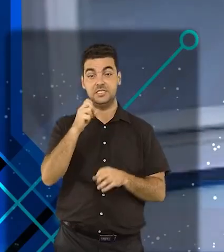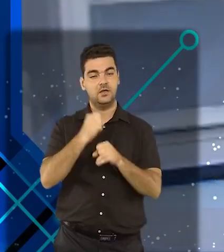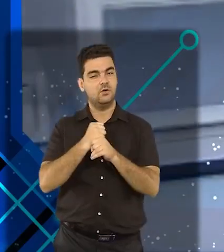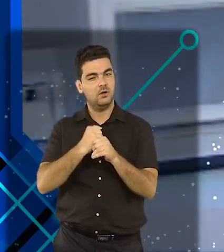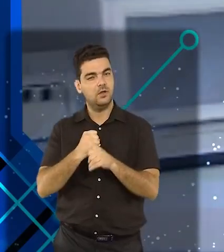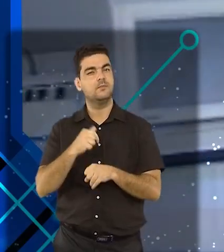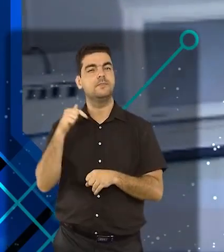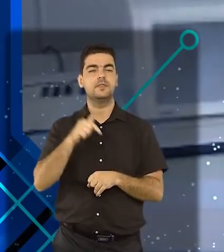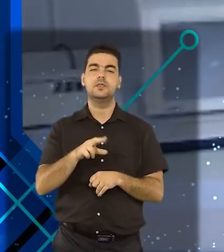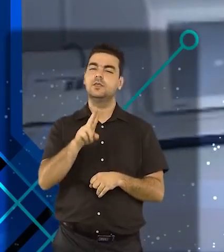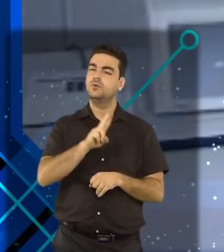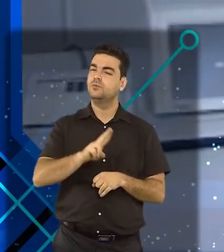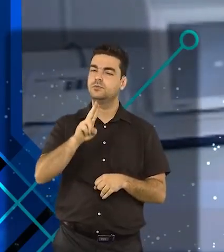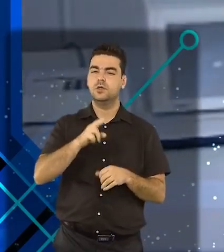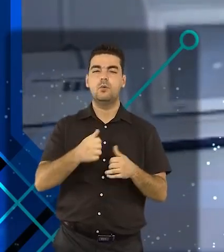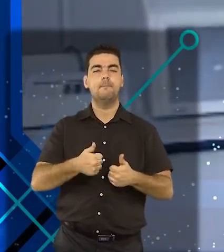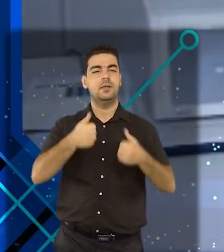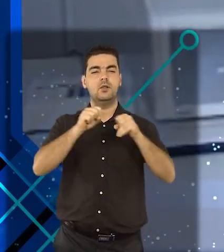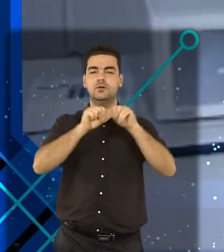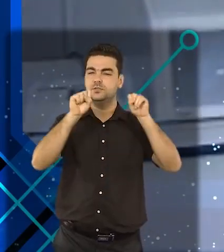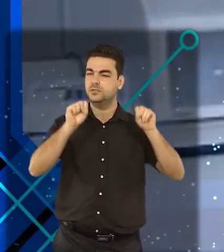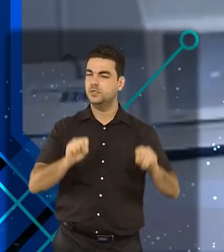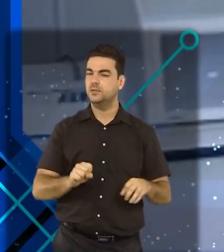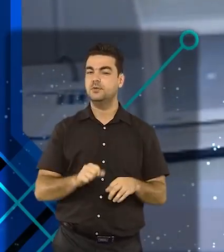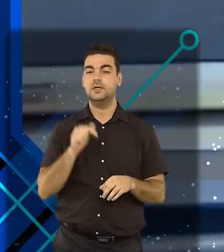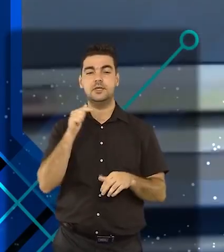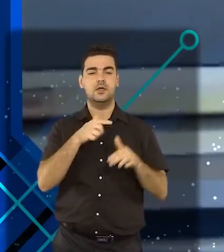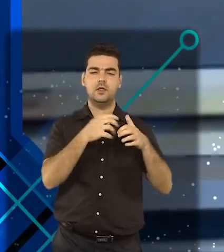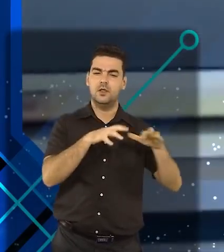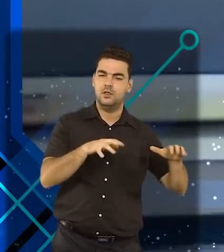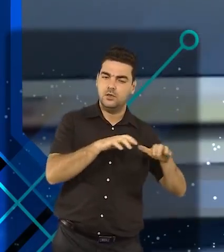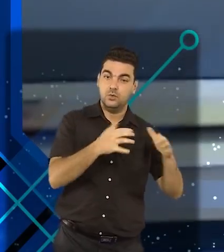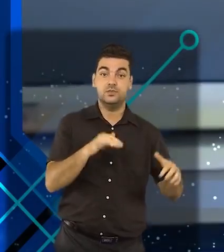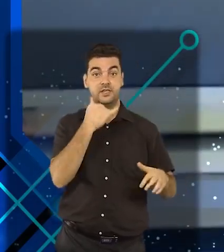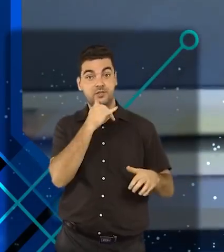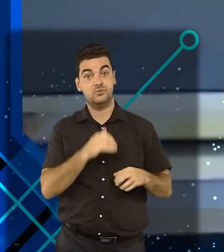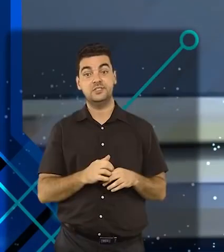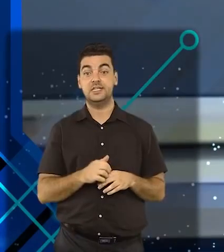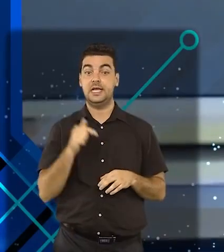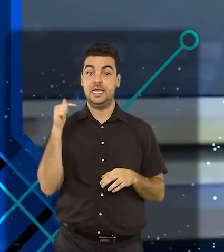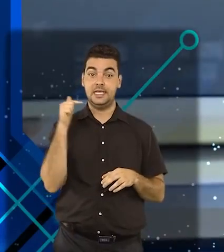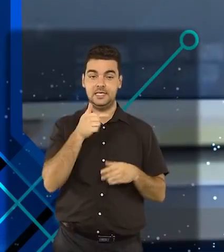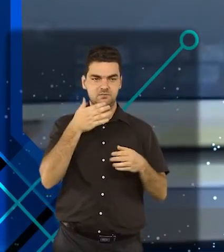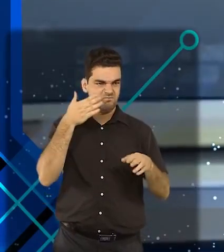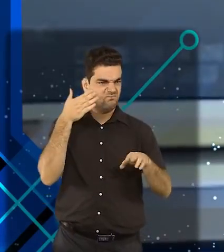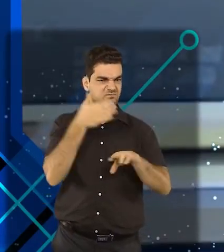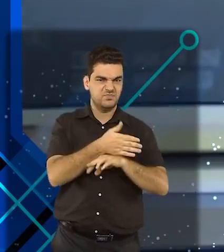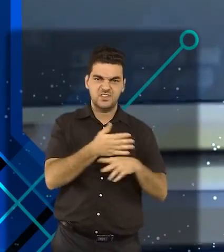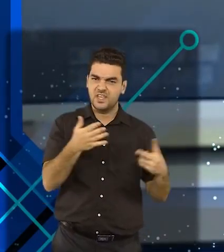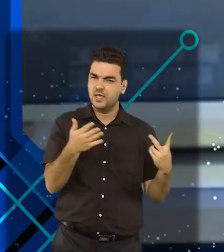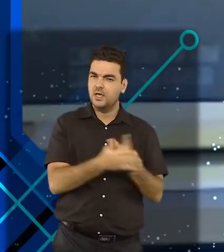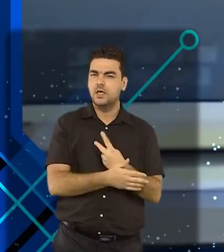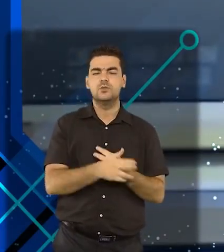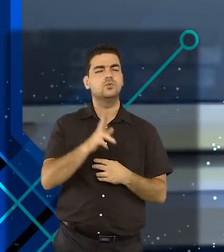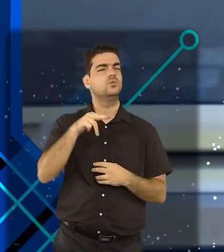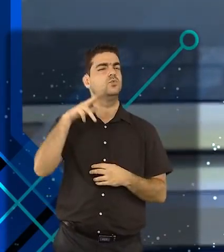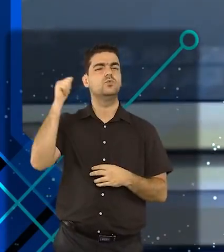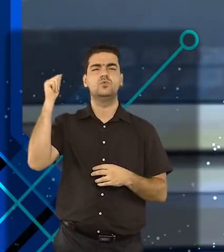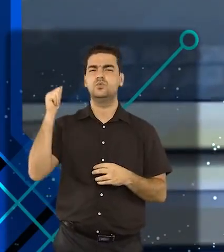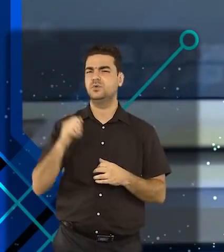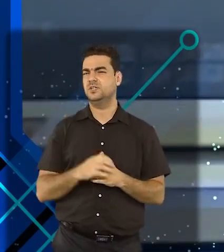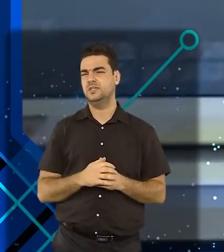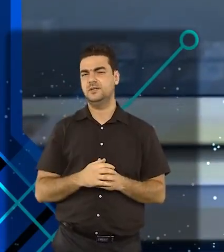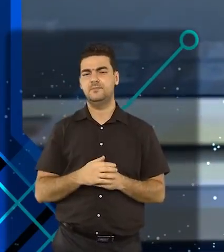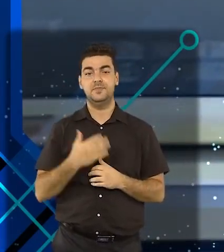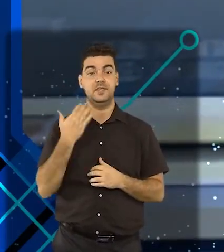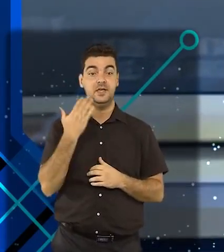nós adotamos pioneiramente um sistema de urnas eletrônicas. Jamais ocorreu qualquer caso